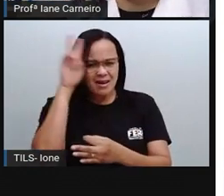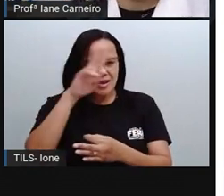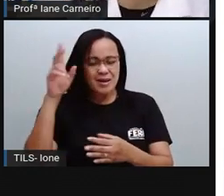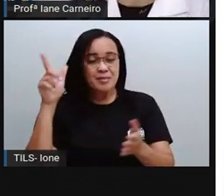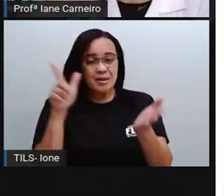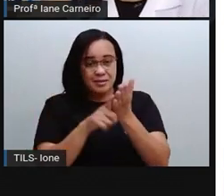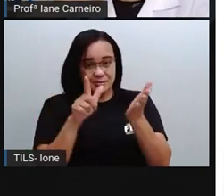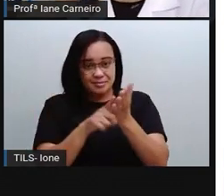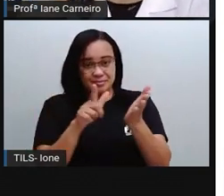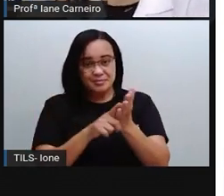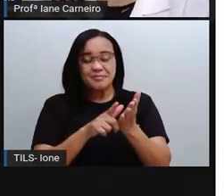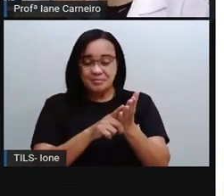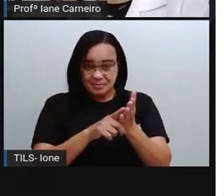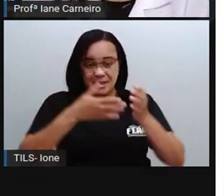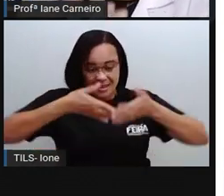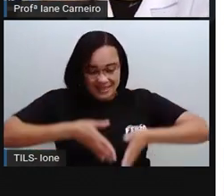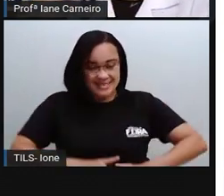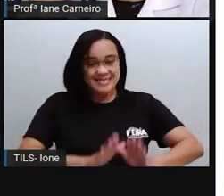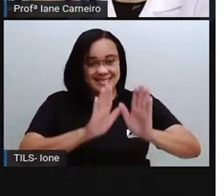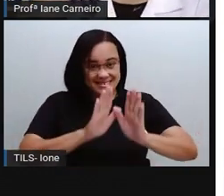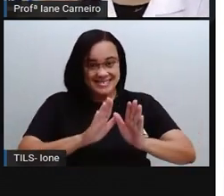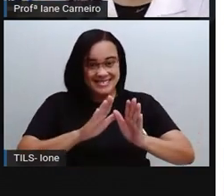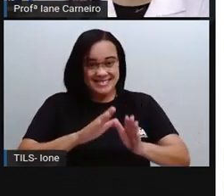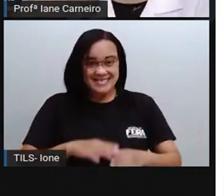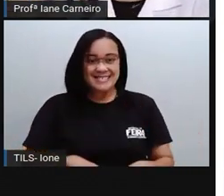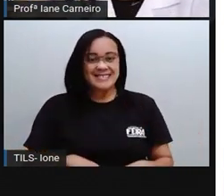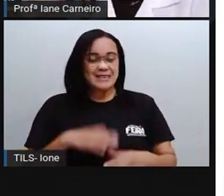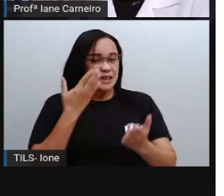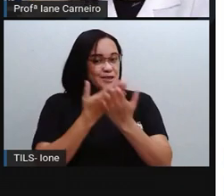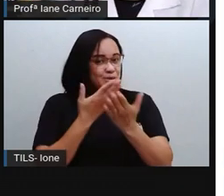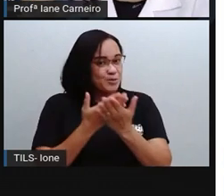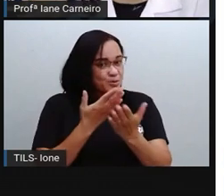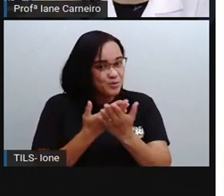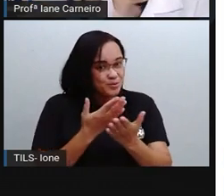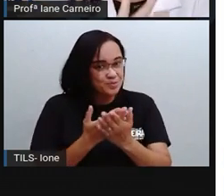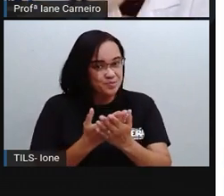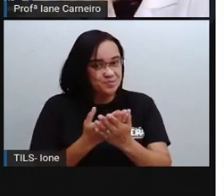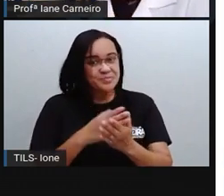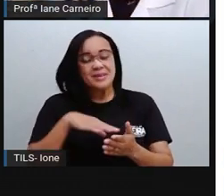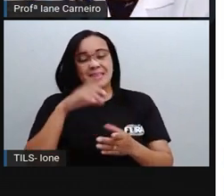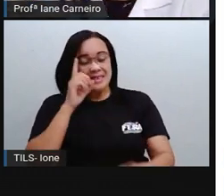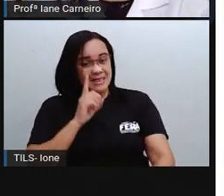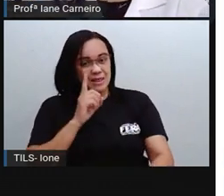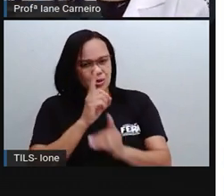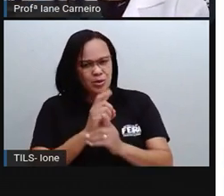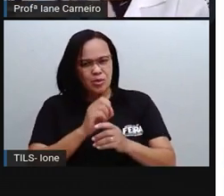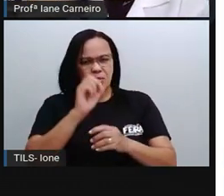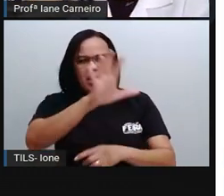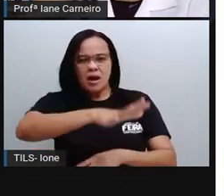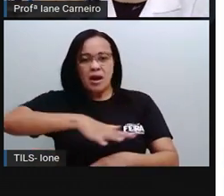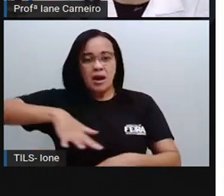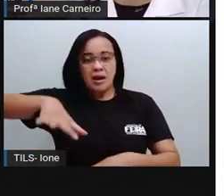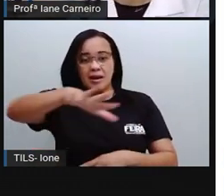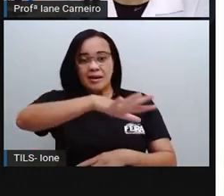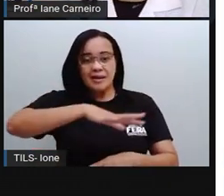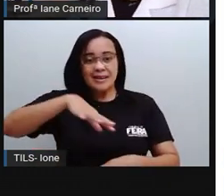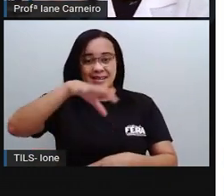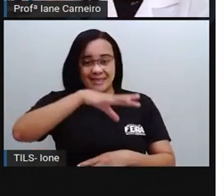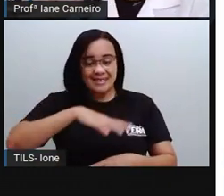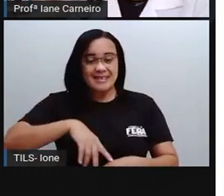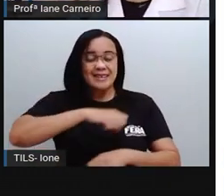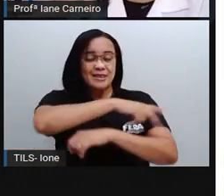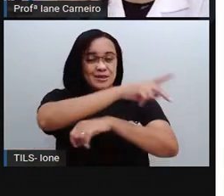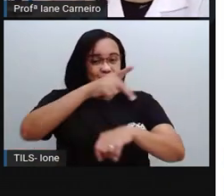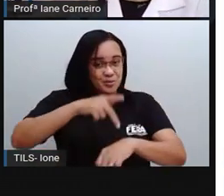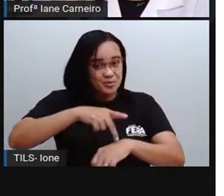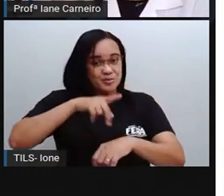nascimento, que a gente já estudou, né? Então, procure descobrir aí qual foi a região do país em que você nasceu. Tem